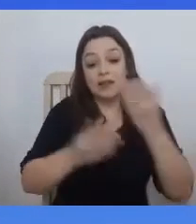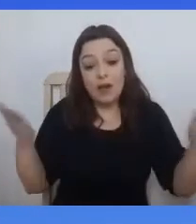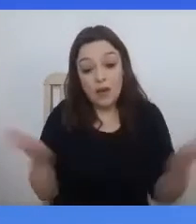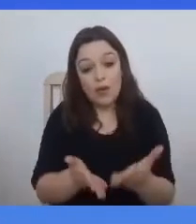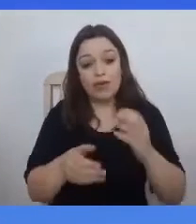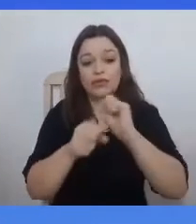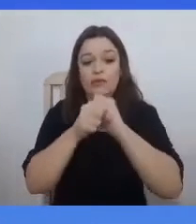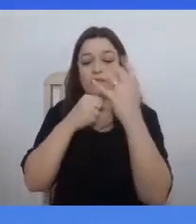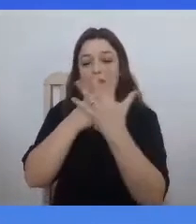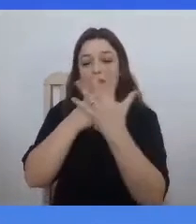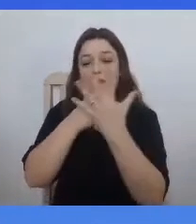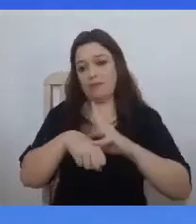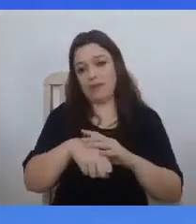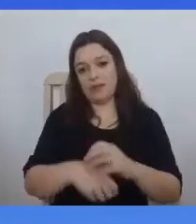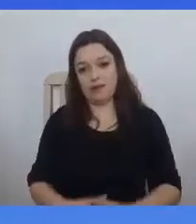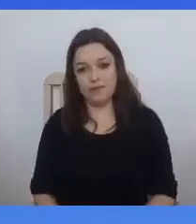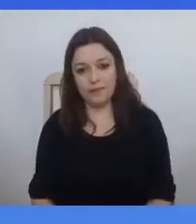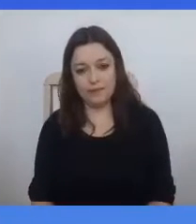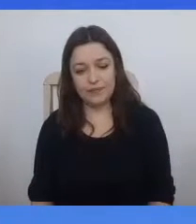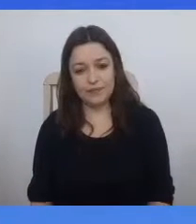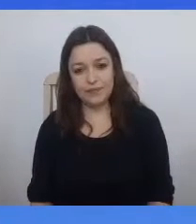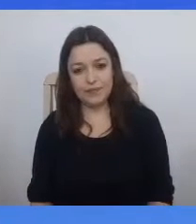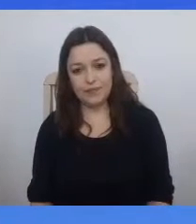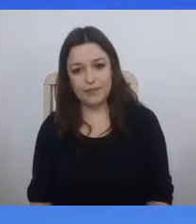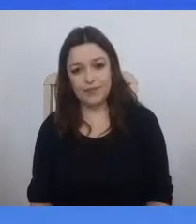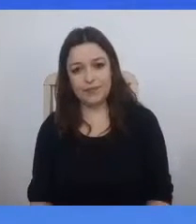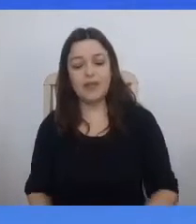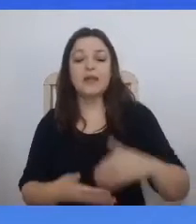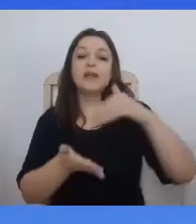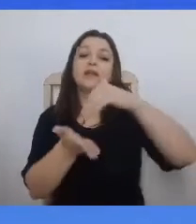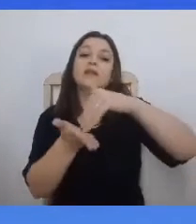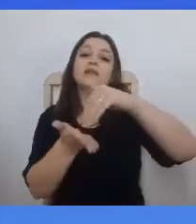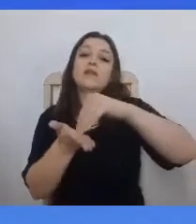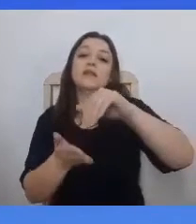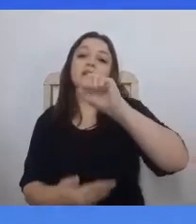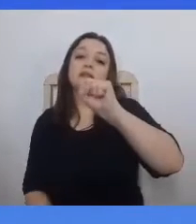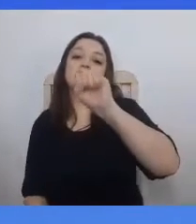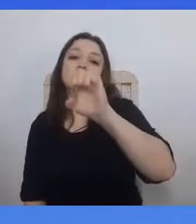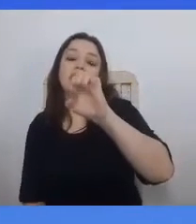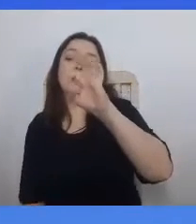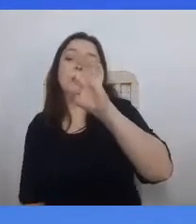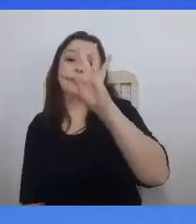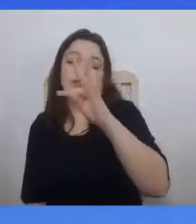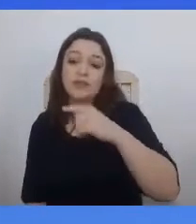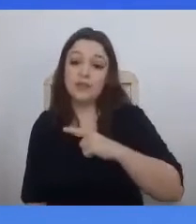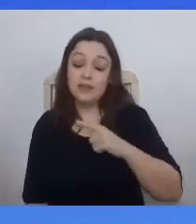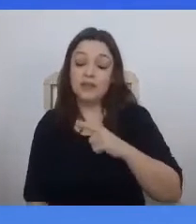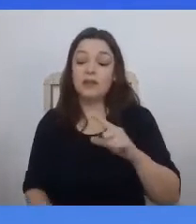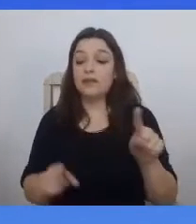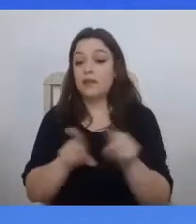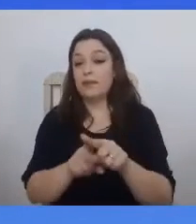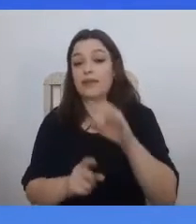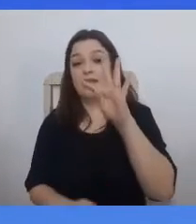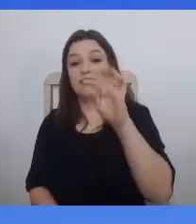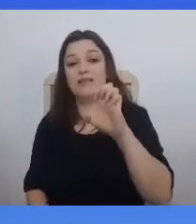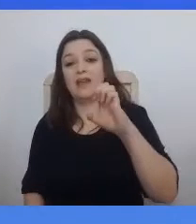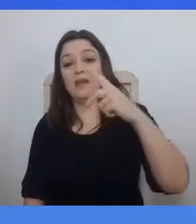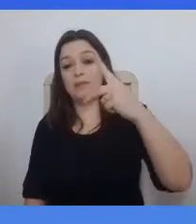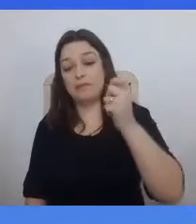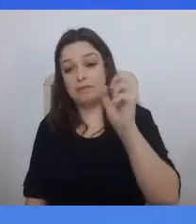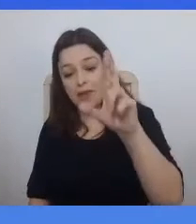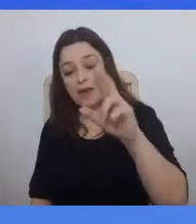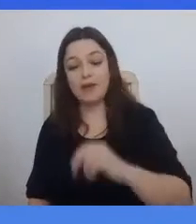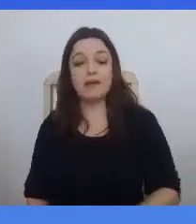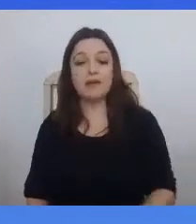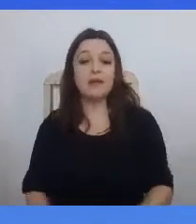querido secretário da SETI, o superintendente da SETI, Aldo Bona, como o pessoal do Tecpar, caro vice-governador da